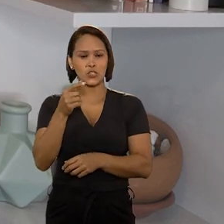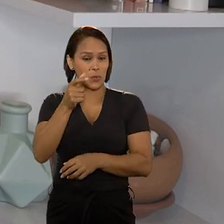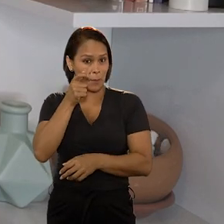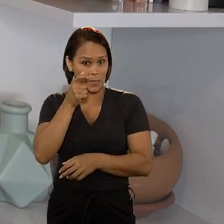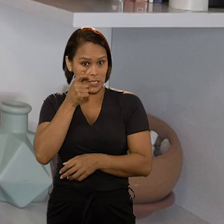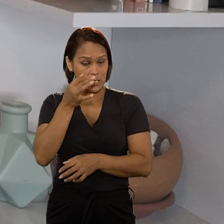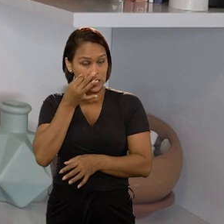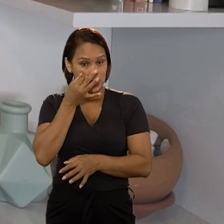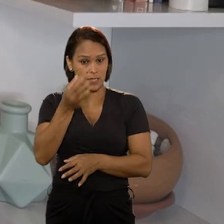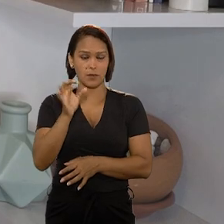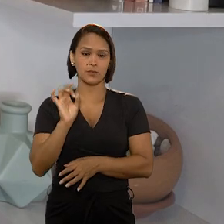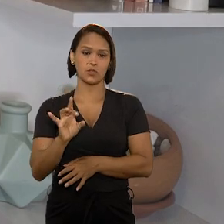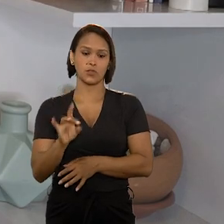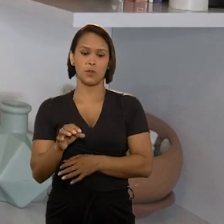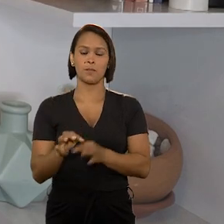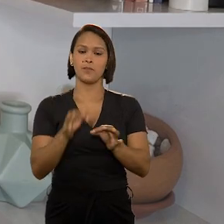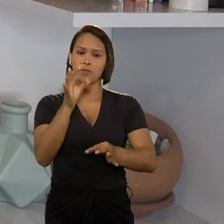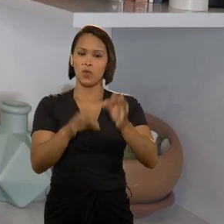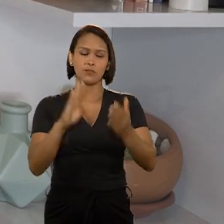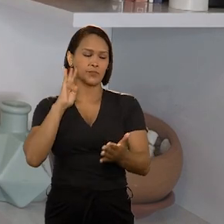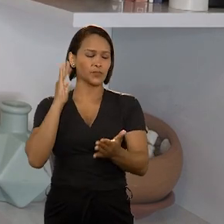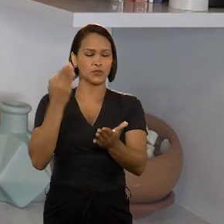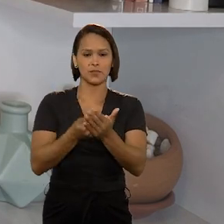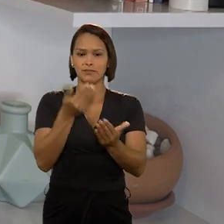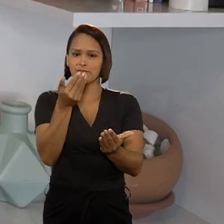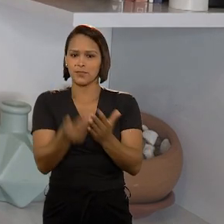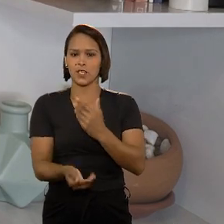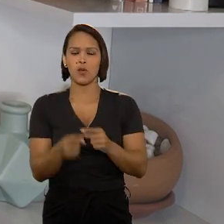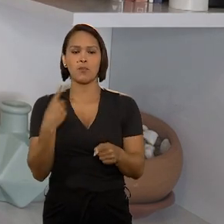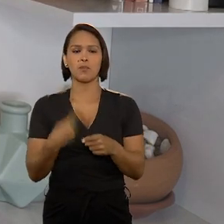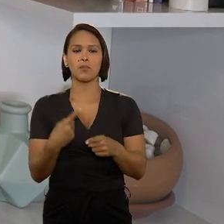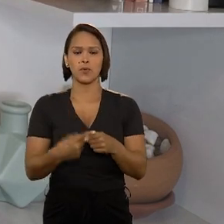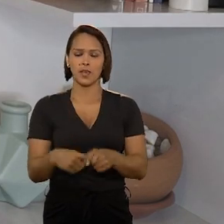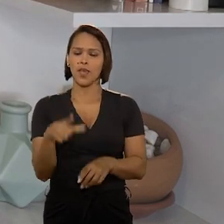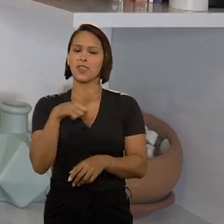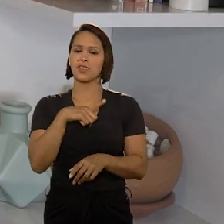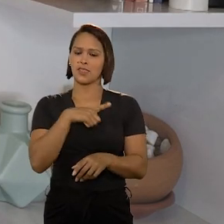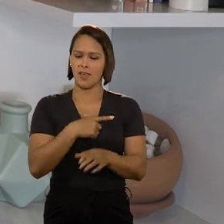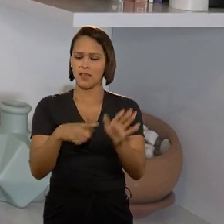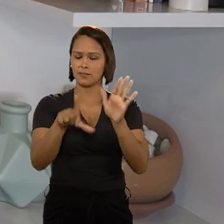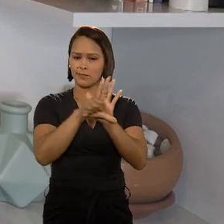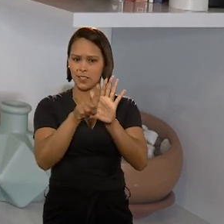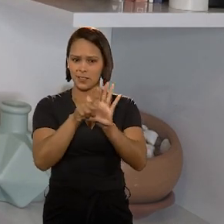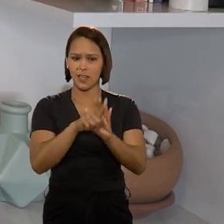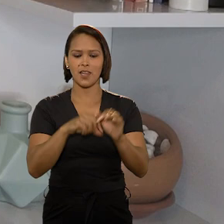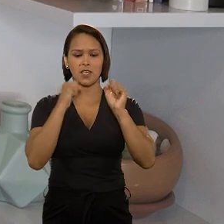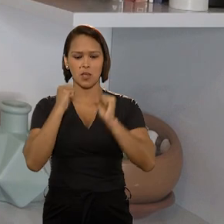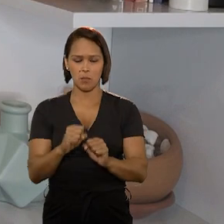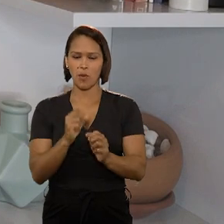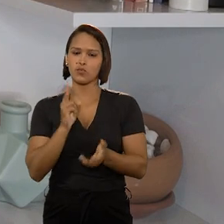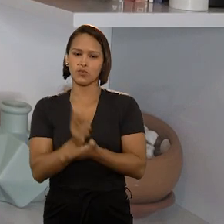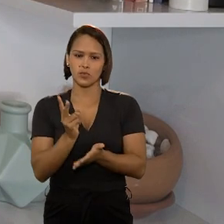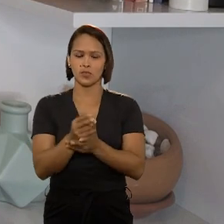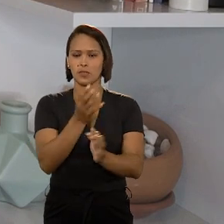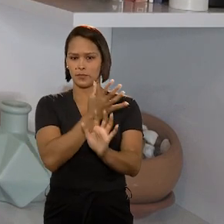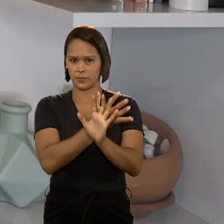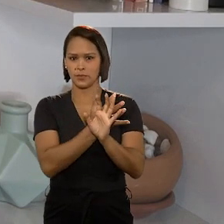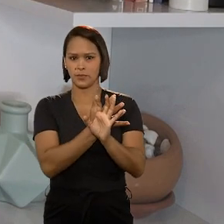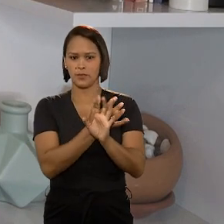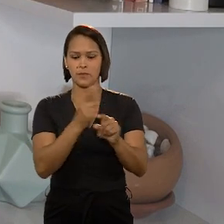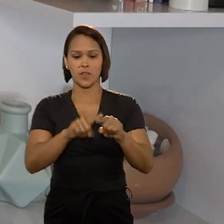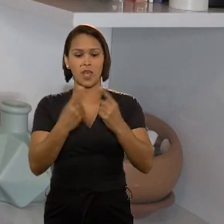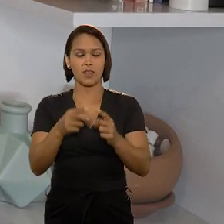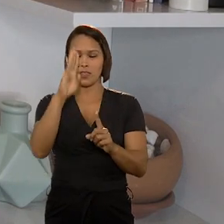fosse realizada de forma presencial. O juiz negou o pedido, afirmando que há previsão no ordenamento jurídico para procedimentos